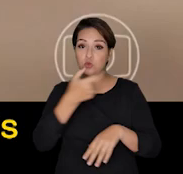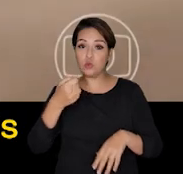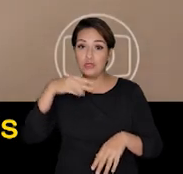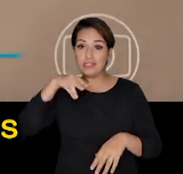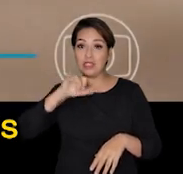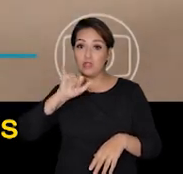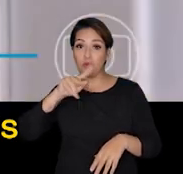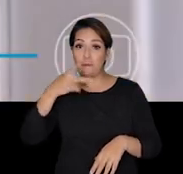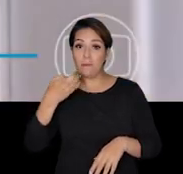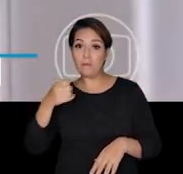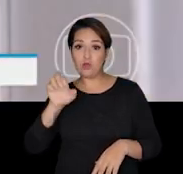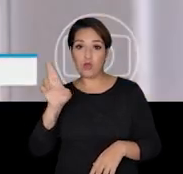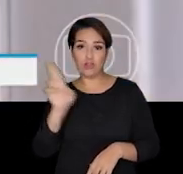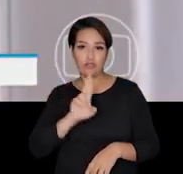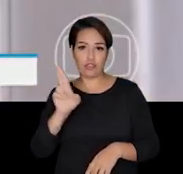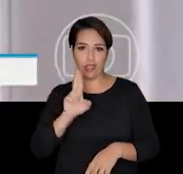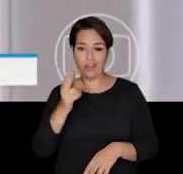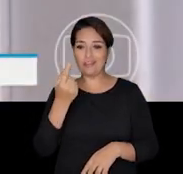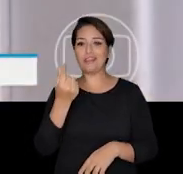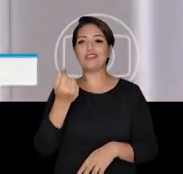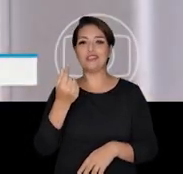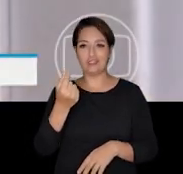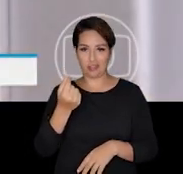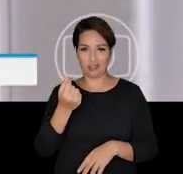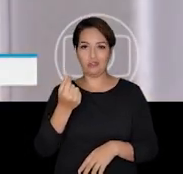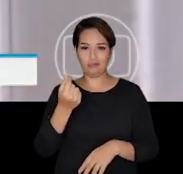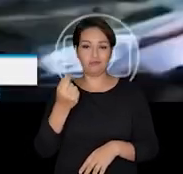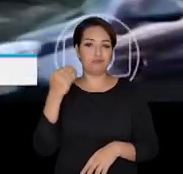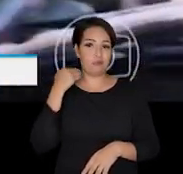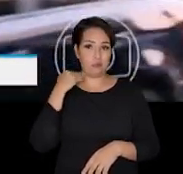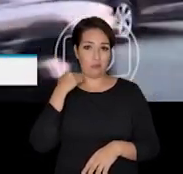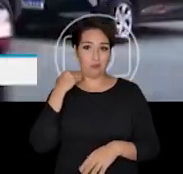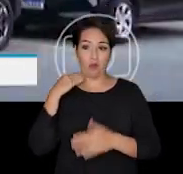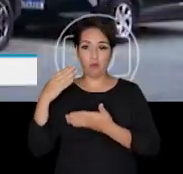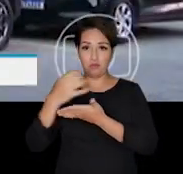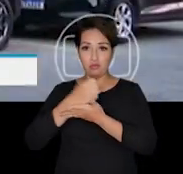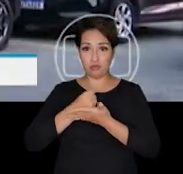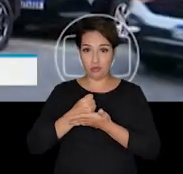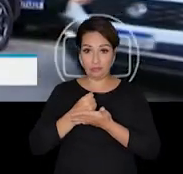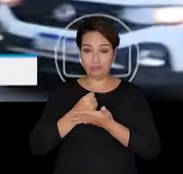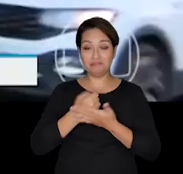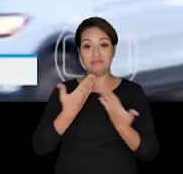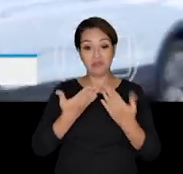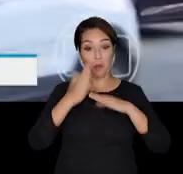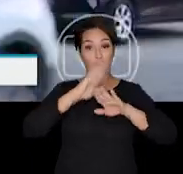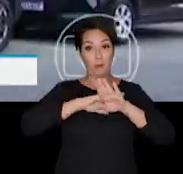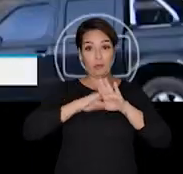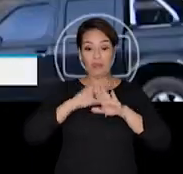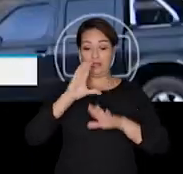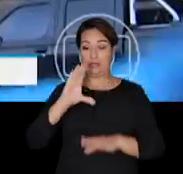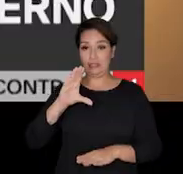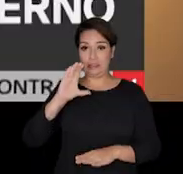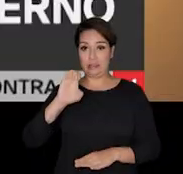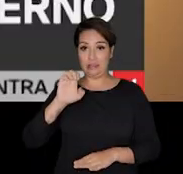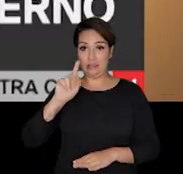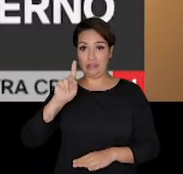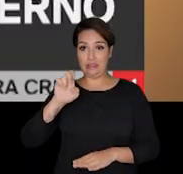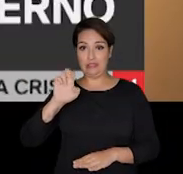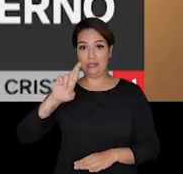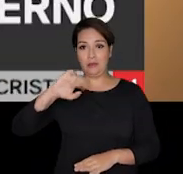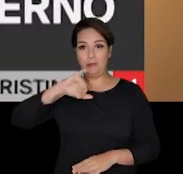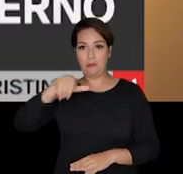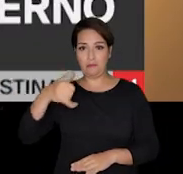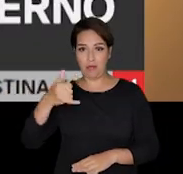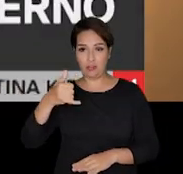milhões de reais em dinheiro na boca do caixa. Por trás desses atos, a Fundação Ceperge. O